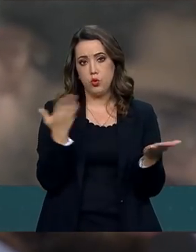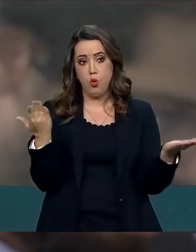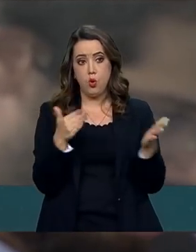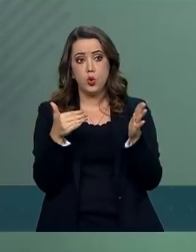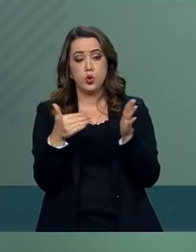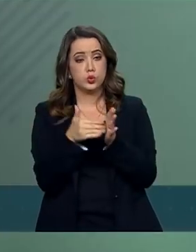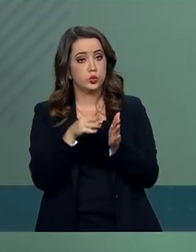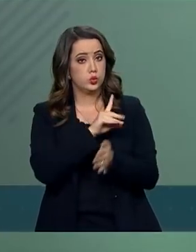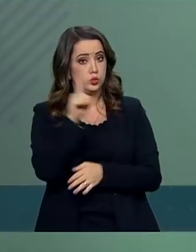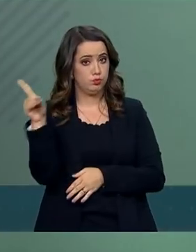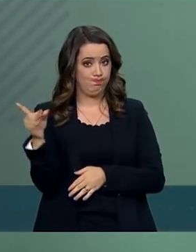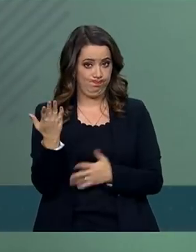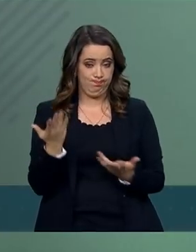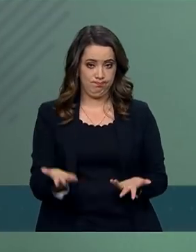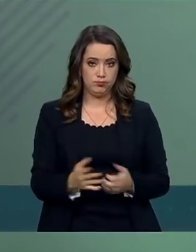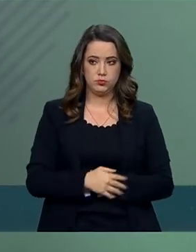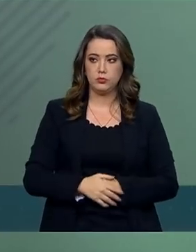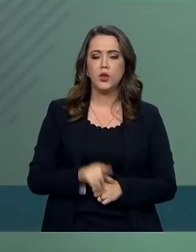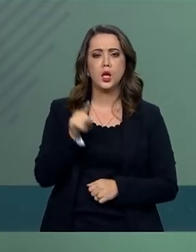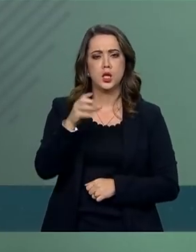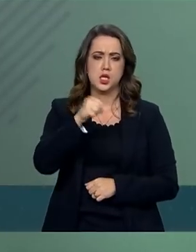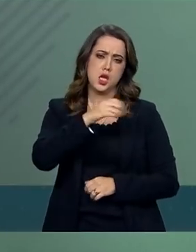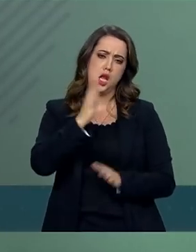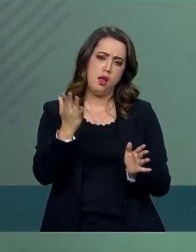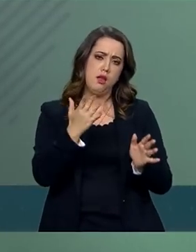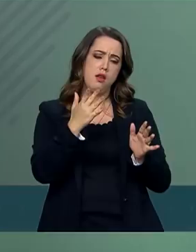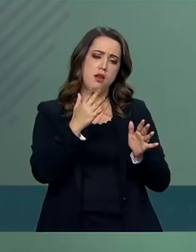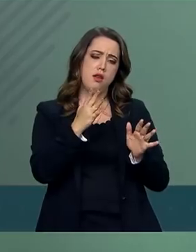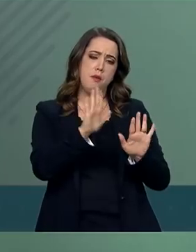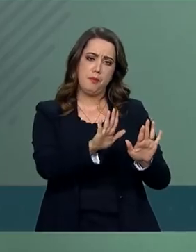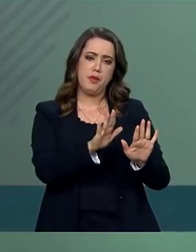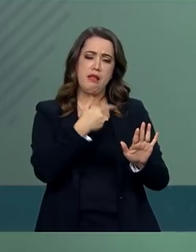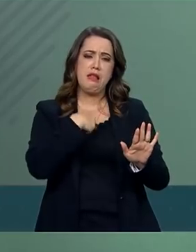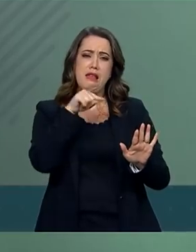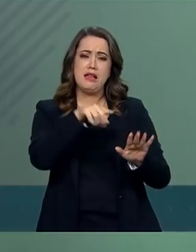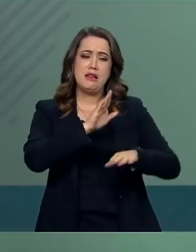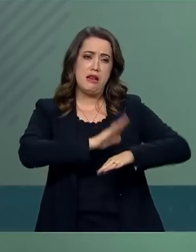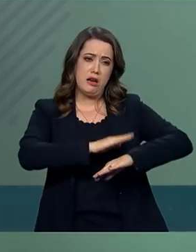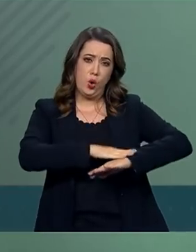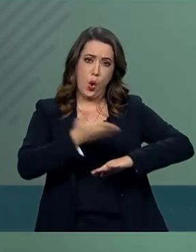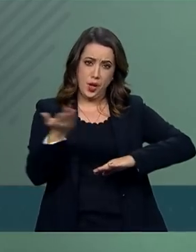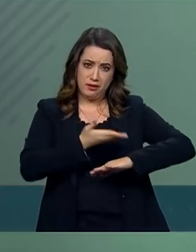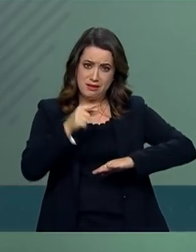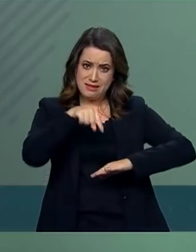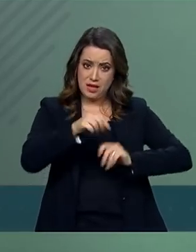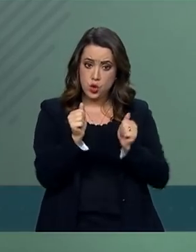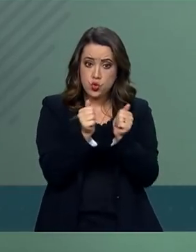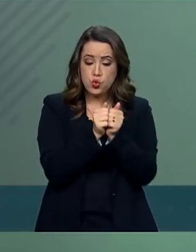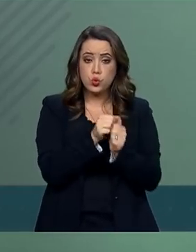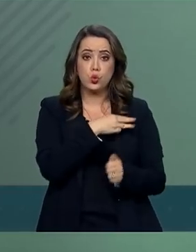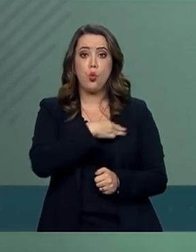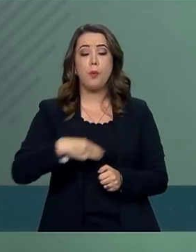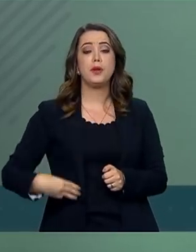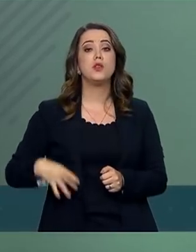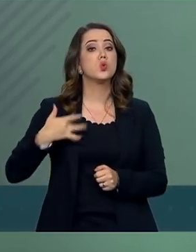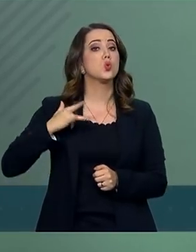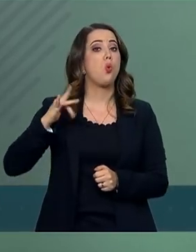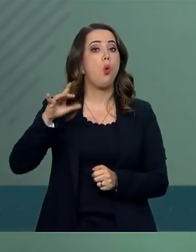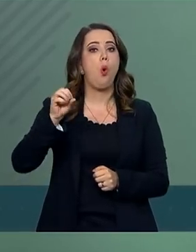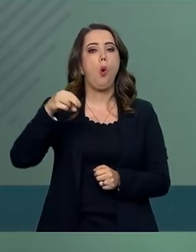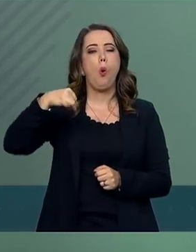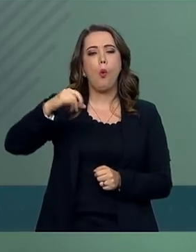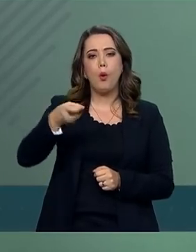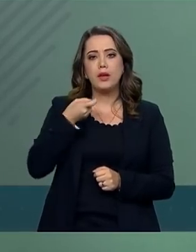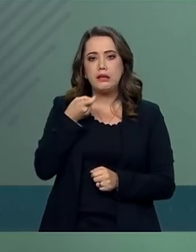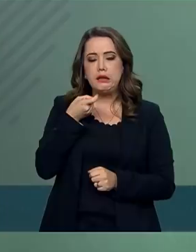isso. Ele está, neste momento, com o ministro Onyx, lá no Palácio da Alvorada, tratando deste assunto. Então, o presidente